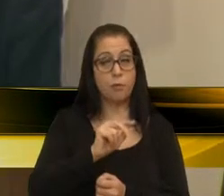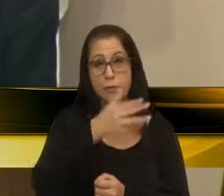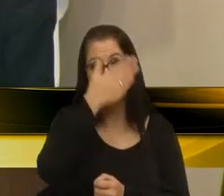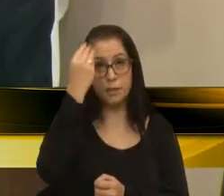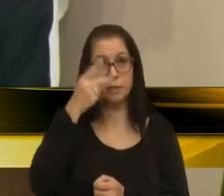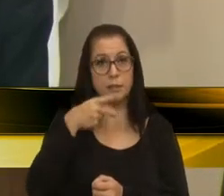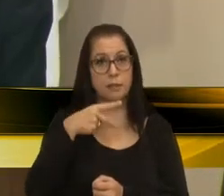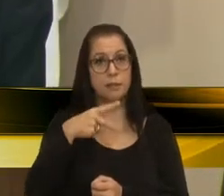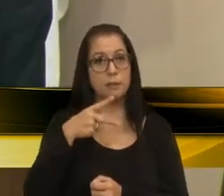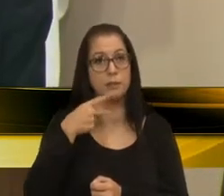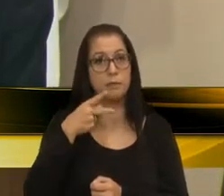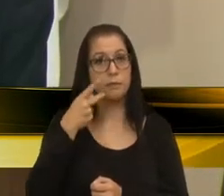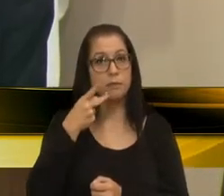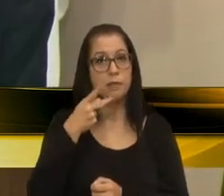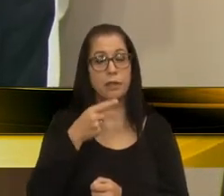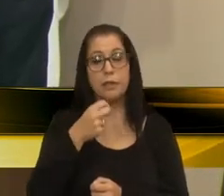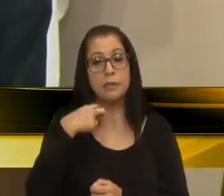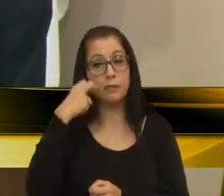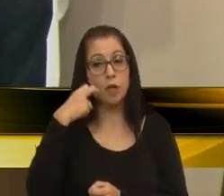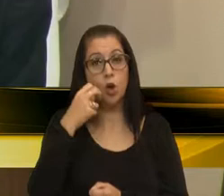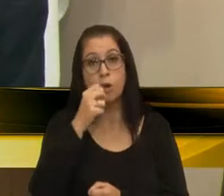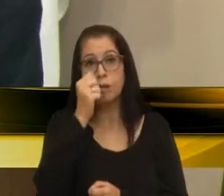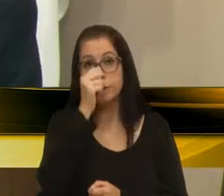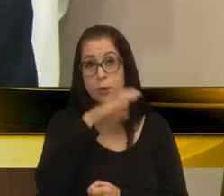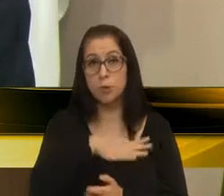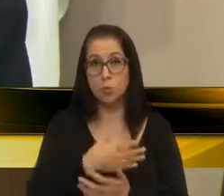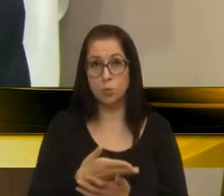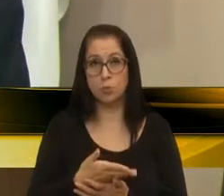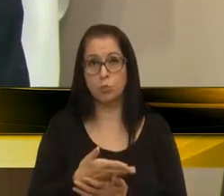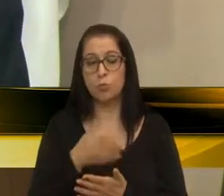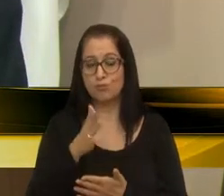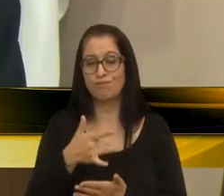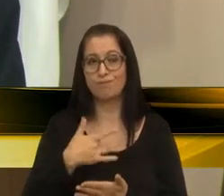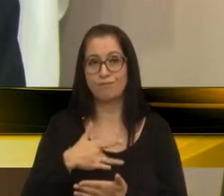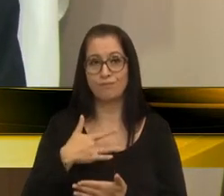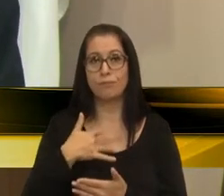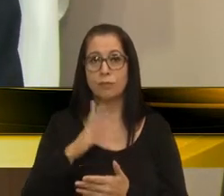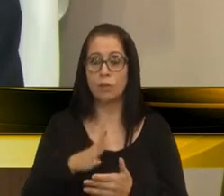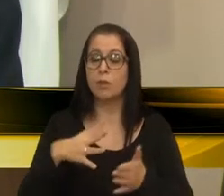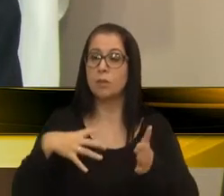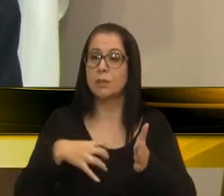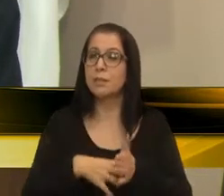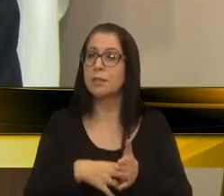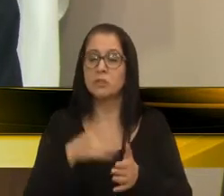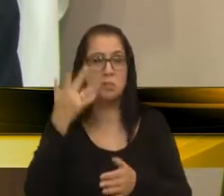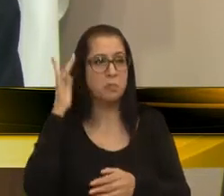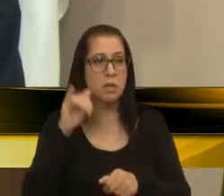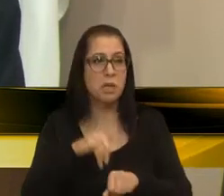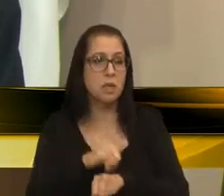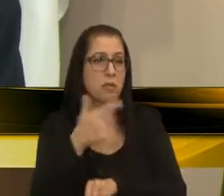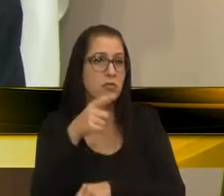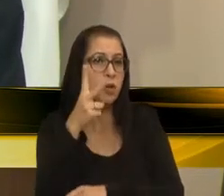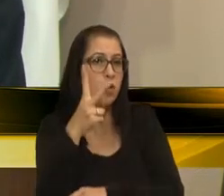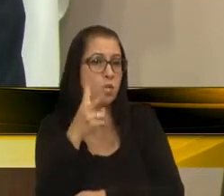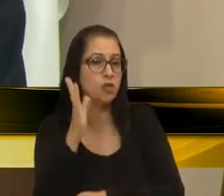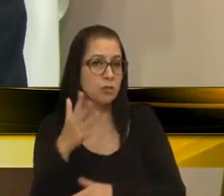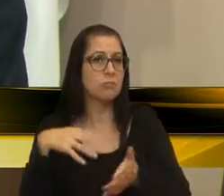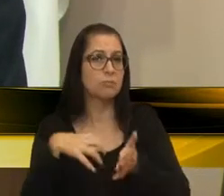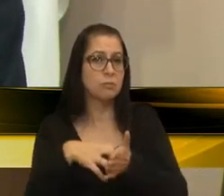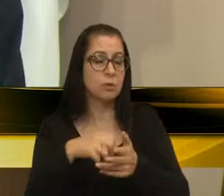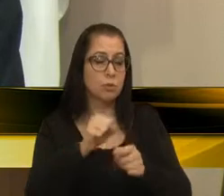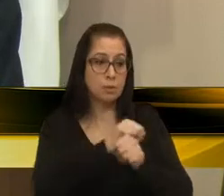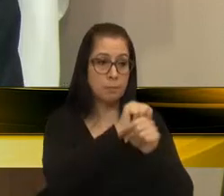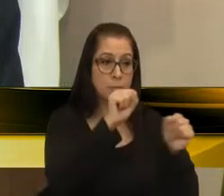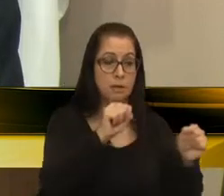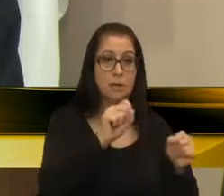dessa vergonha, desse absurdo, né, mas, lamentavelmente, já ocorreu mais um acidente, se não me engano, acho que foi dois acidentes, de um de manhã,